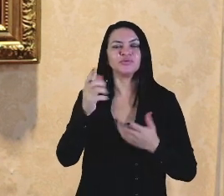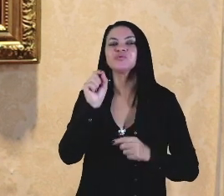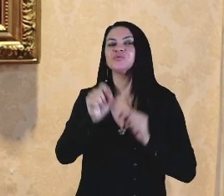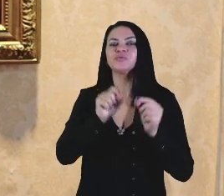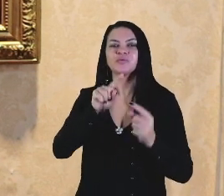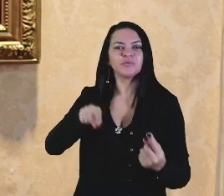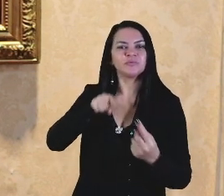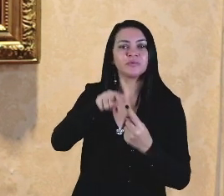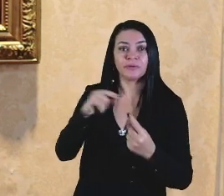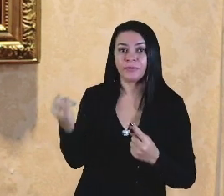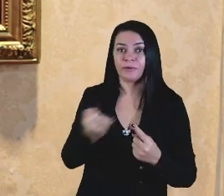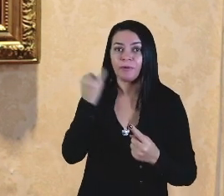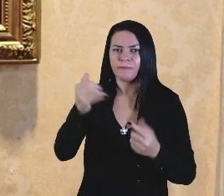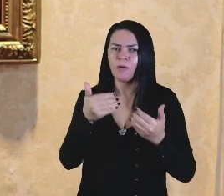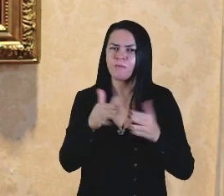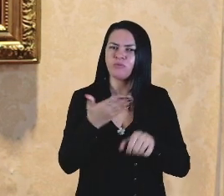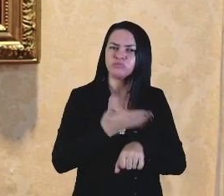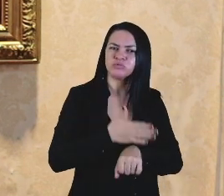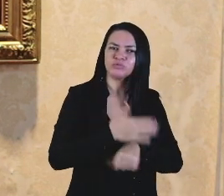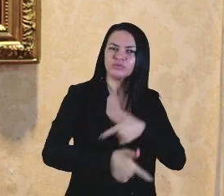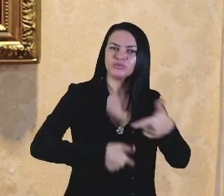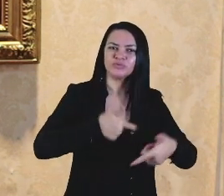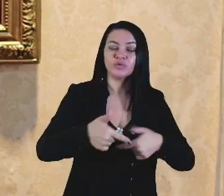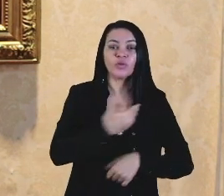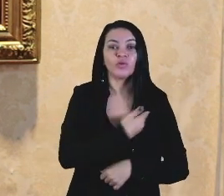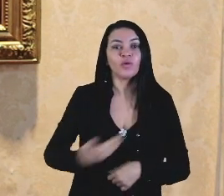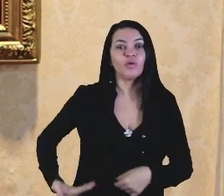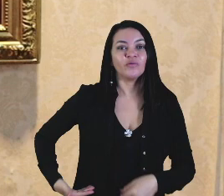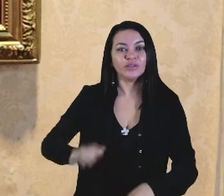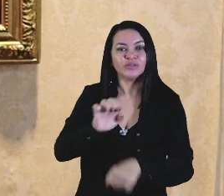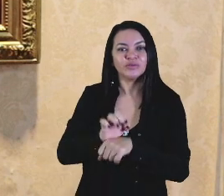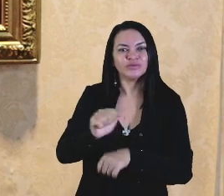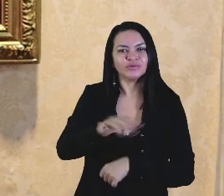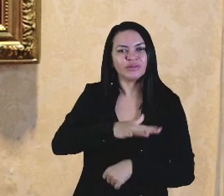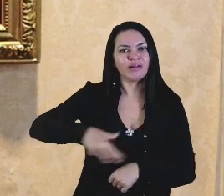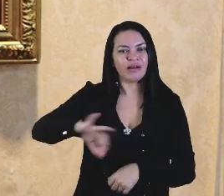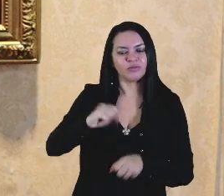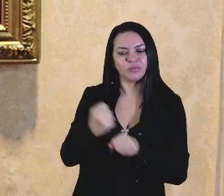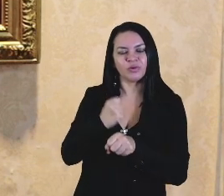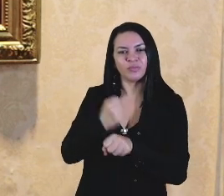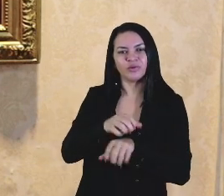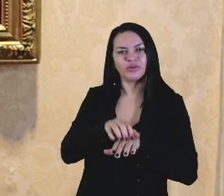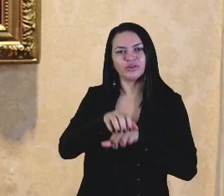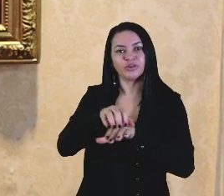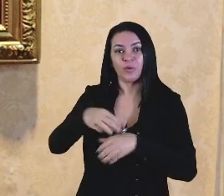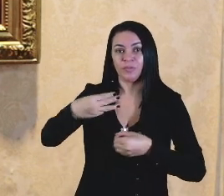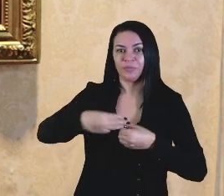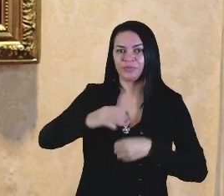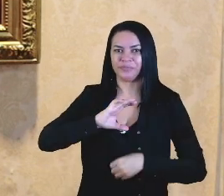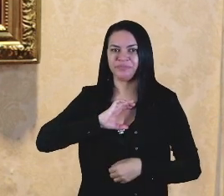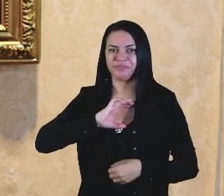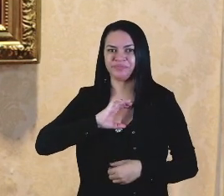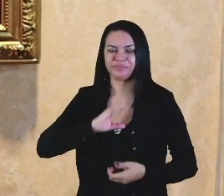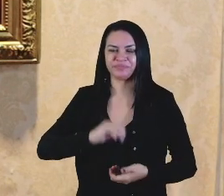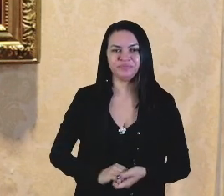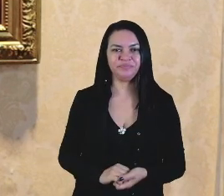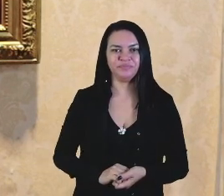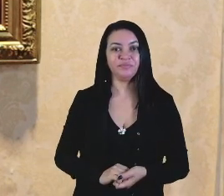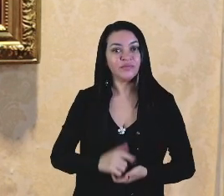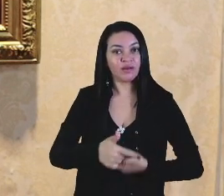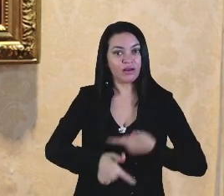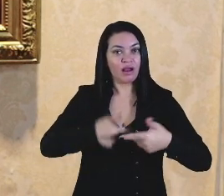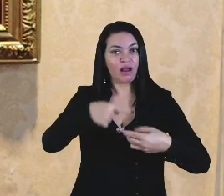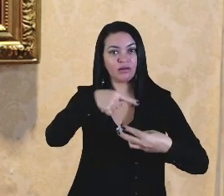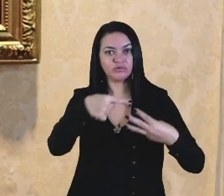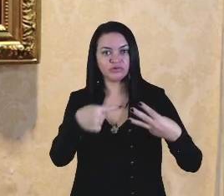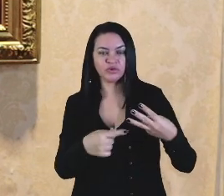visa celebrar importantes iniciativas do governo estadual na área da infraestrutura para o município de Caxias. São essas